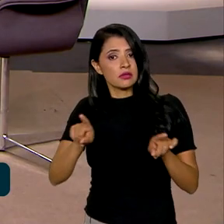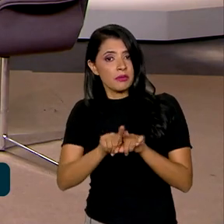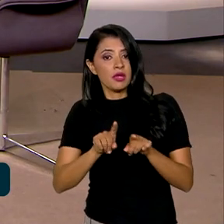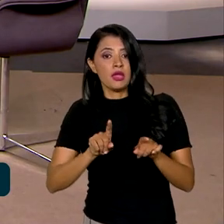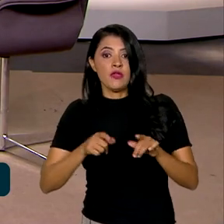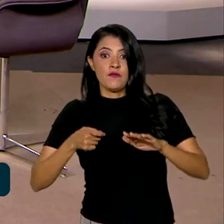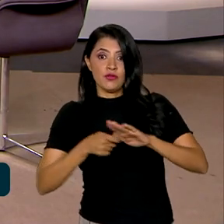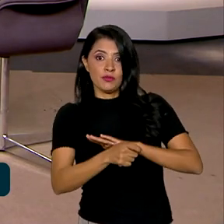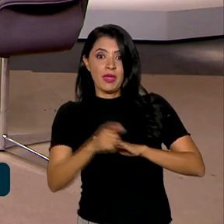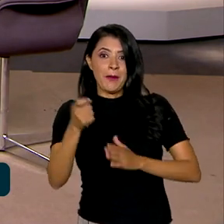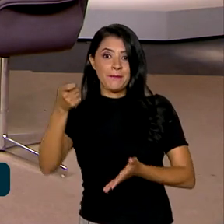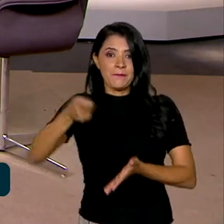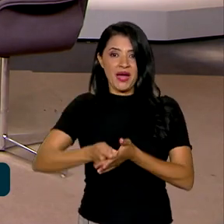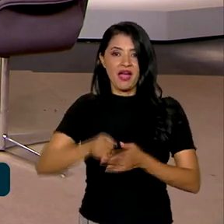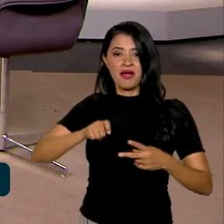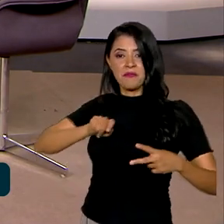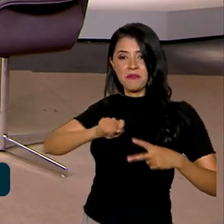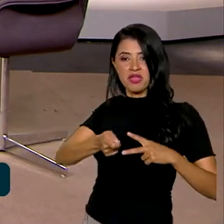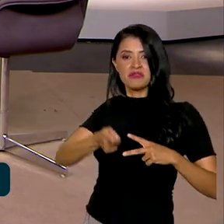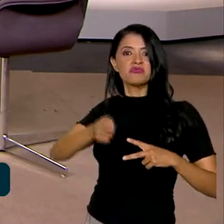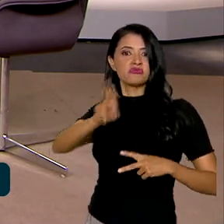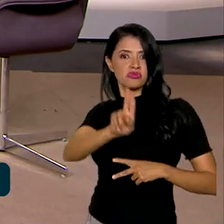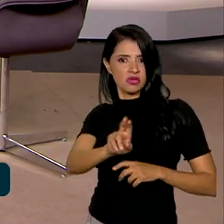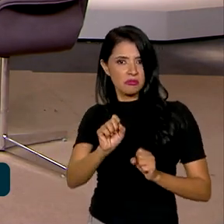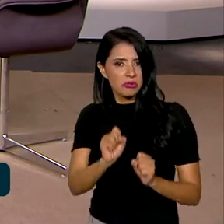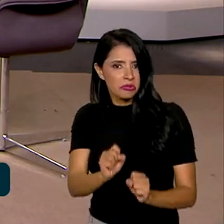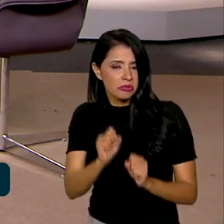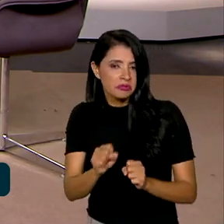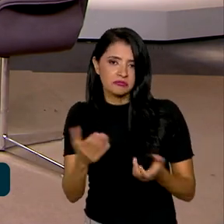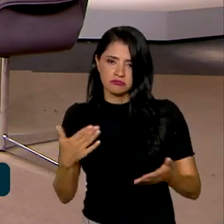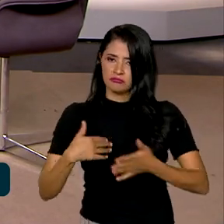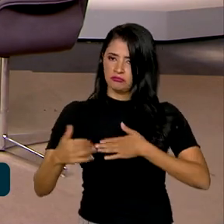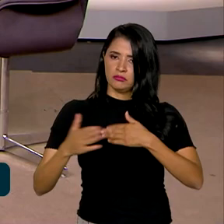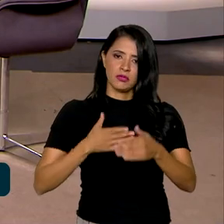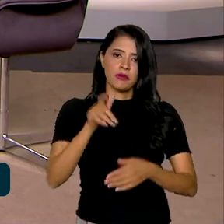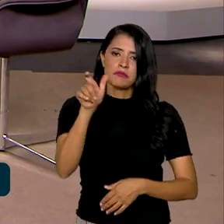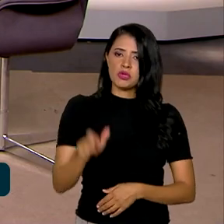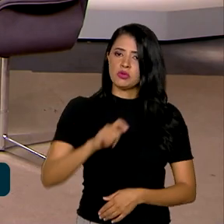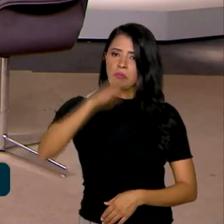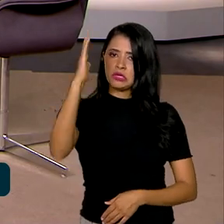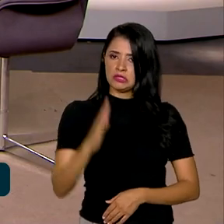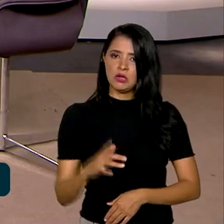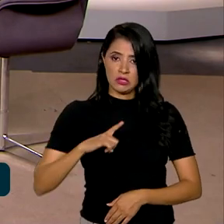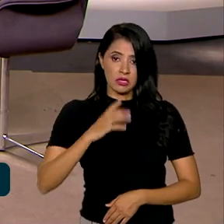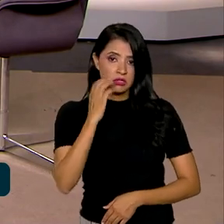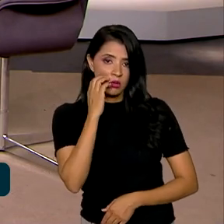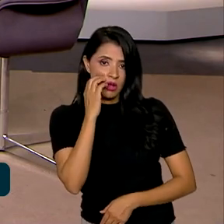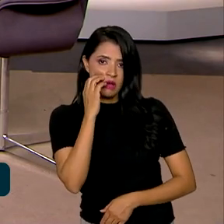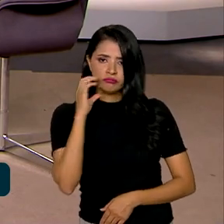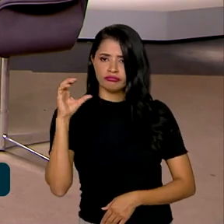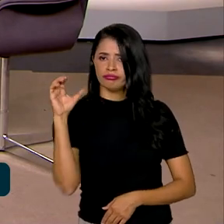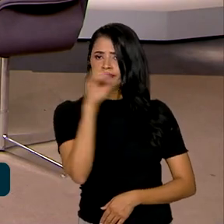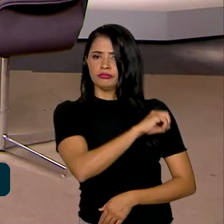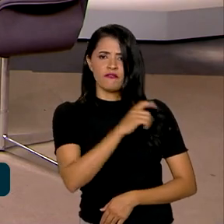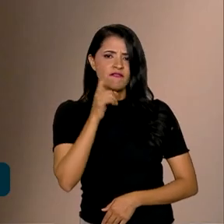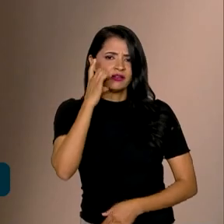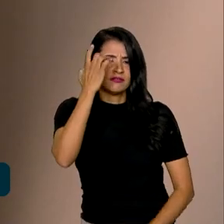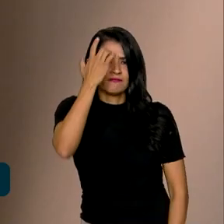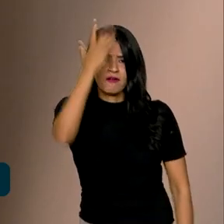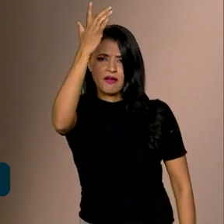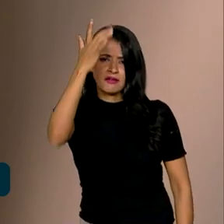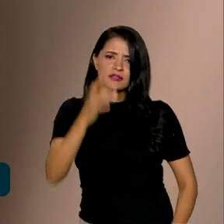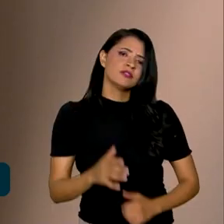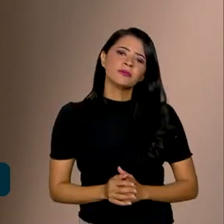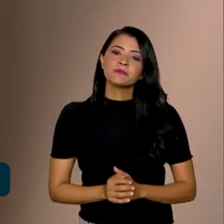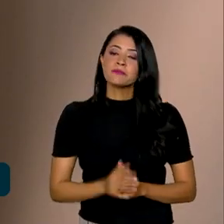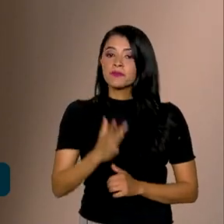os investimentos, pagar com PIX. Então, qualquer brasileiro que tiver ali um celular, ele vai conseguir fazer isso de uma forma muito fácil. Então, é